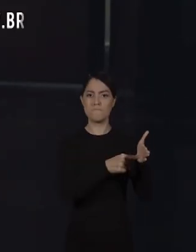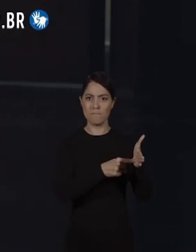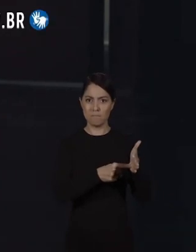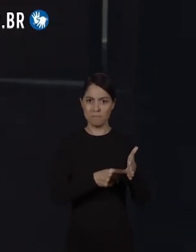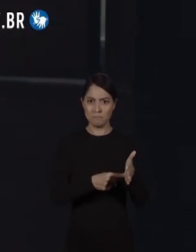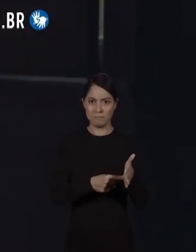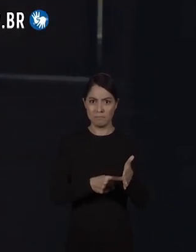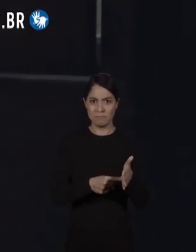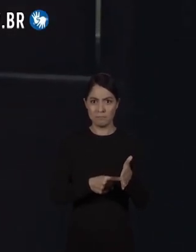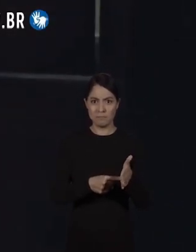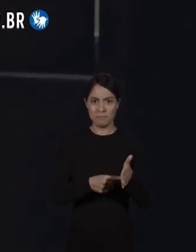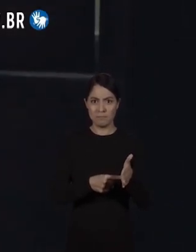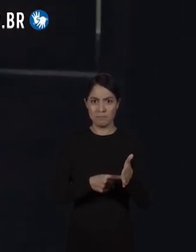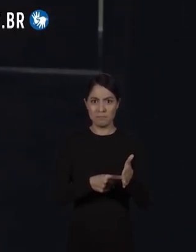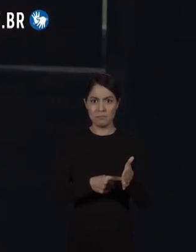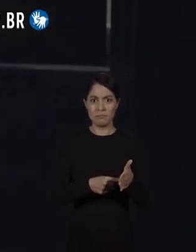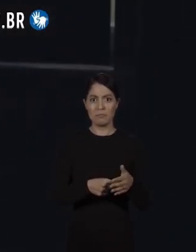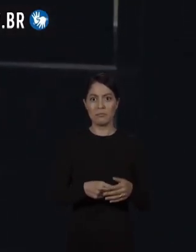anonimamente.